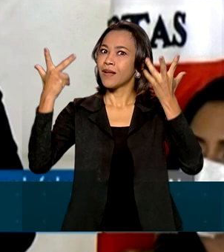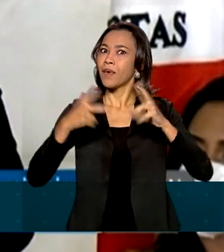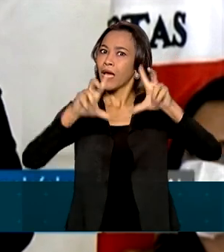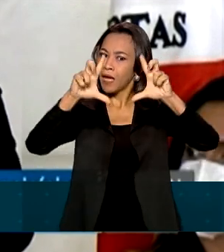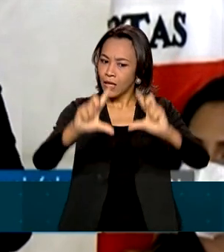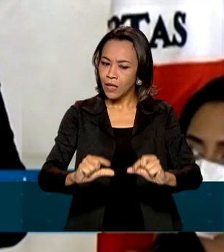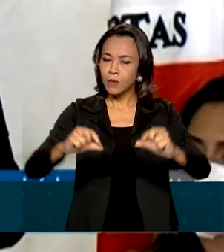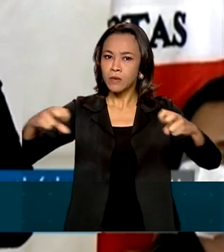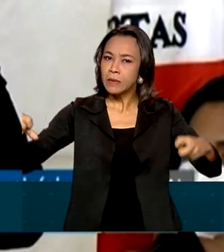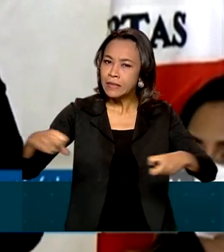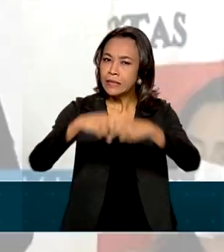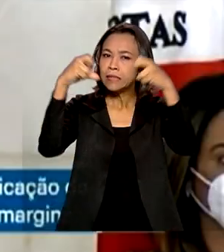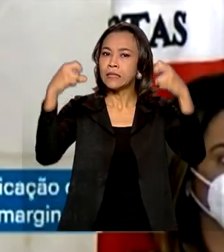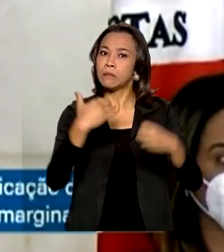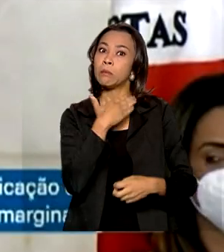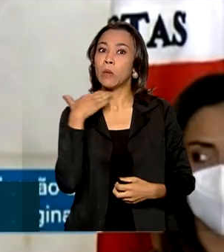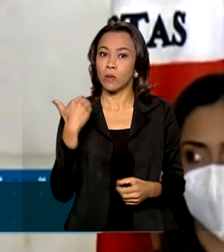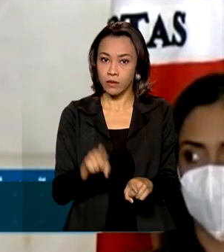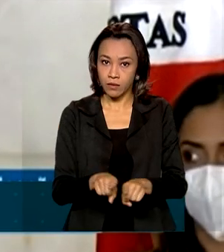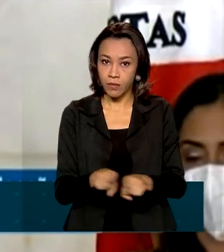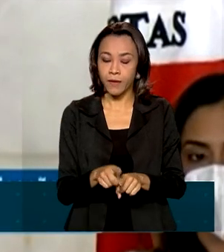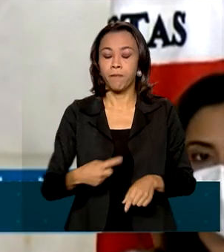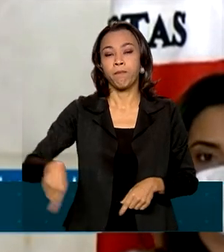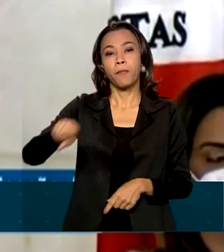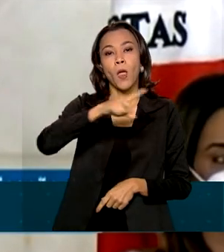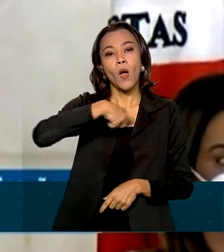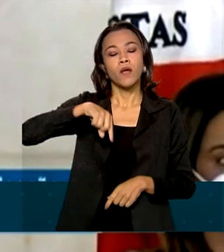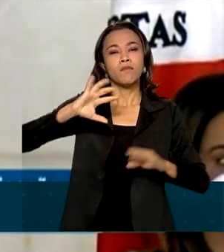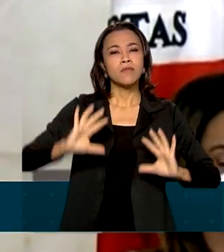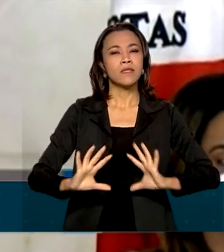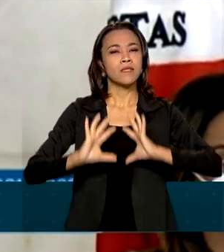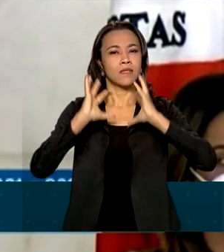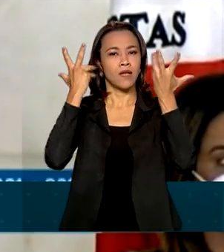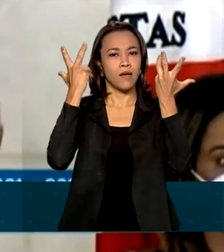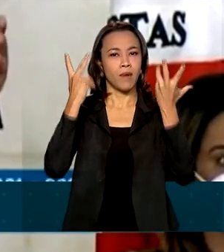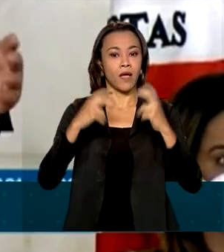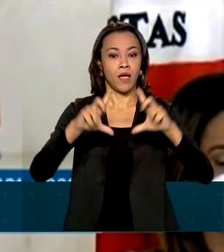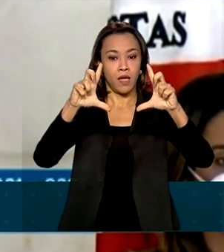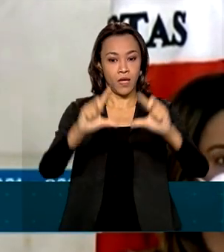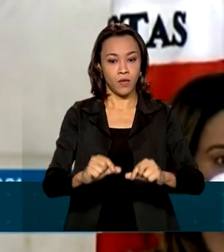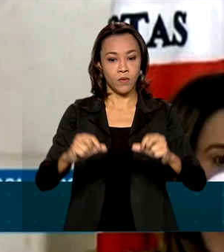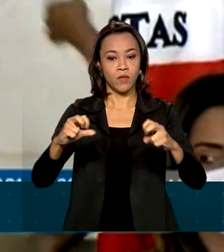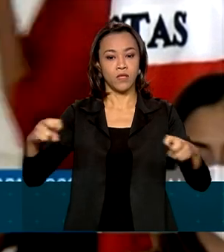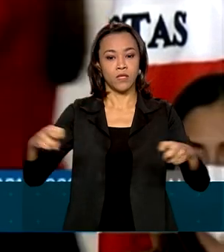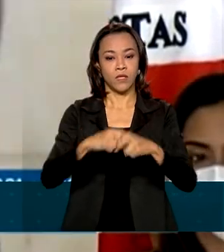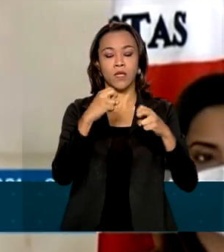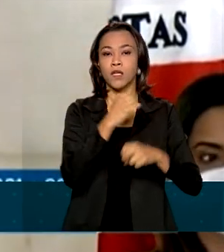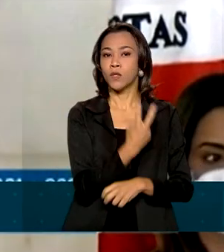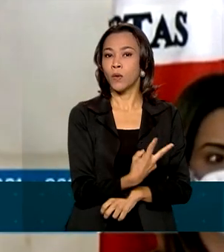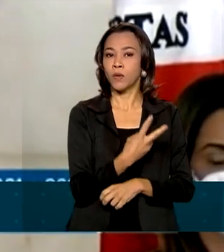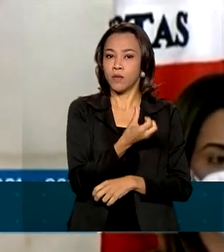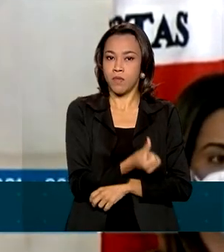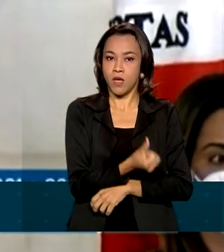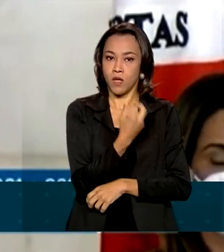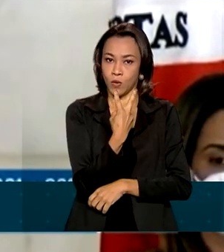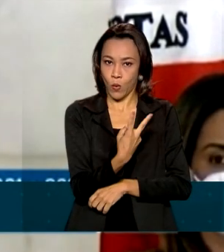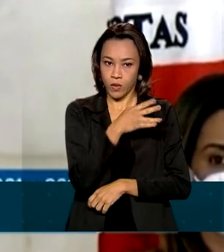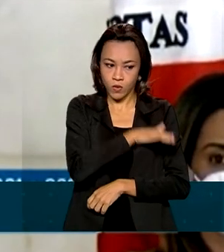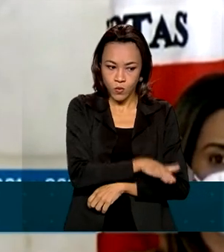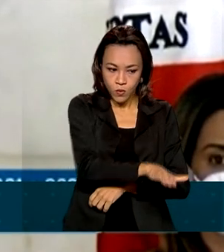acidentes, a redução das mortes. A gente vai celebrar a redução dos acidentes na 262 e a